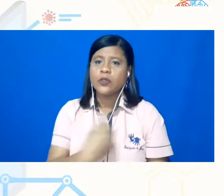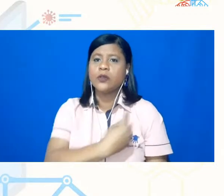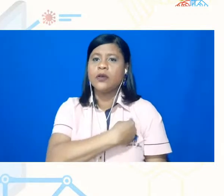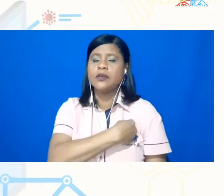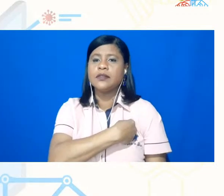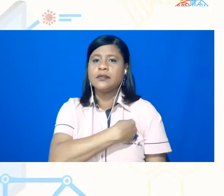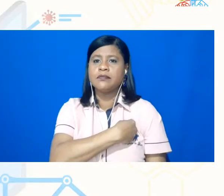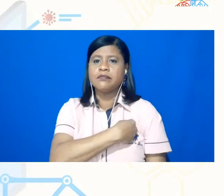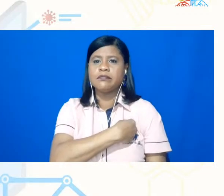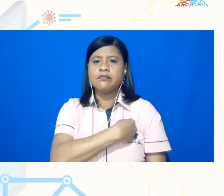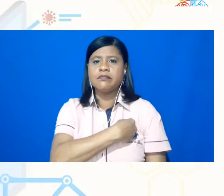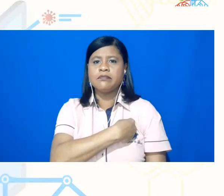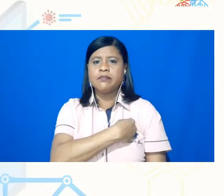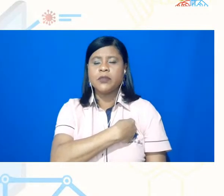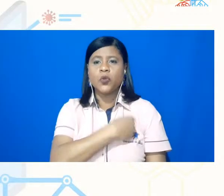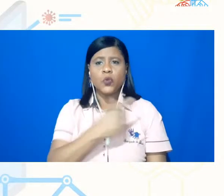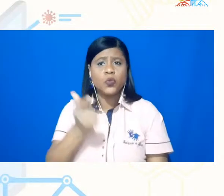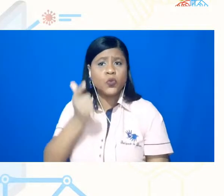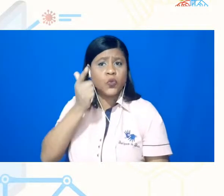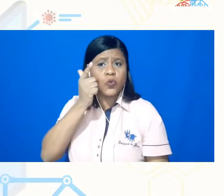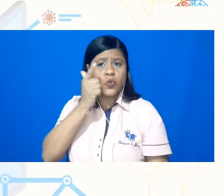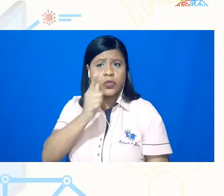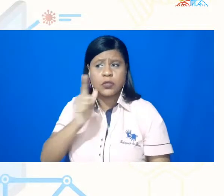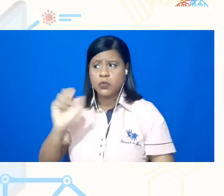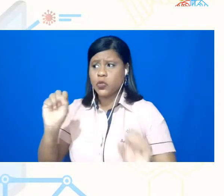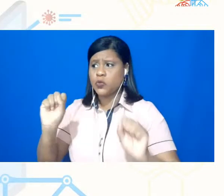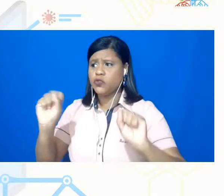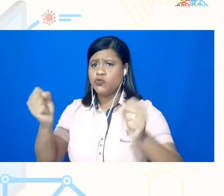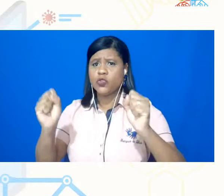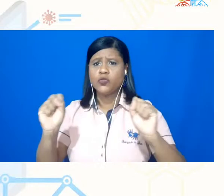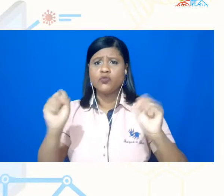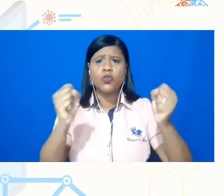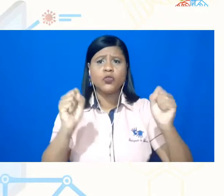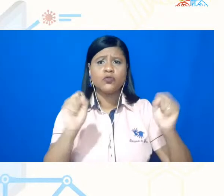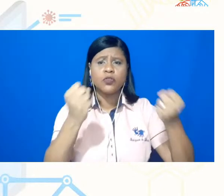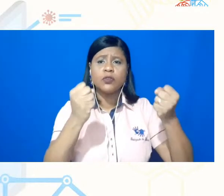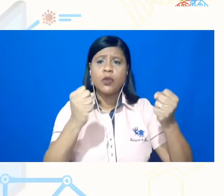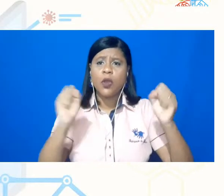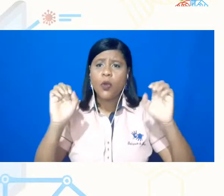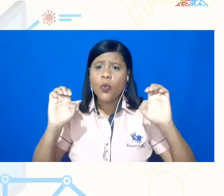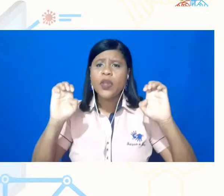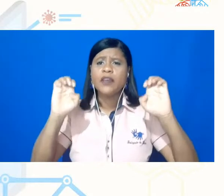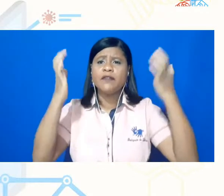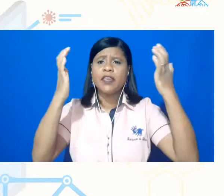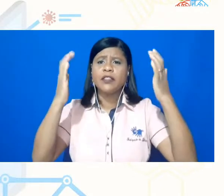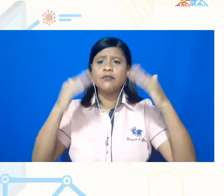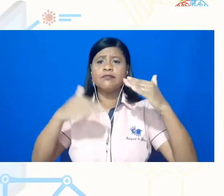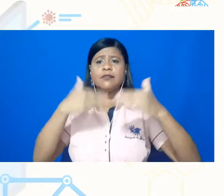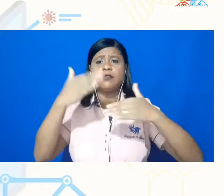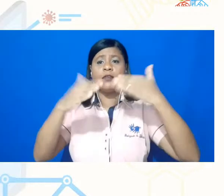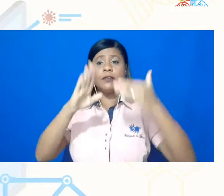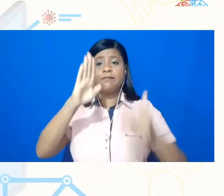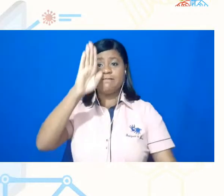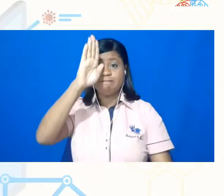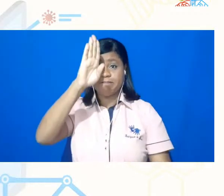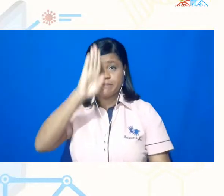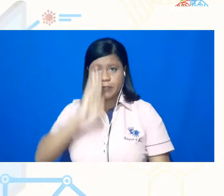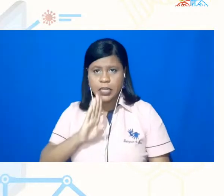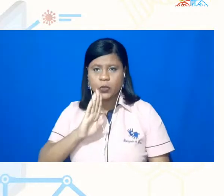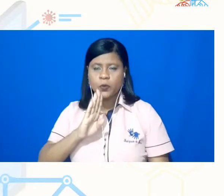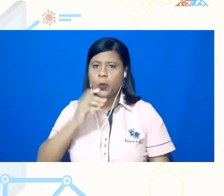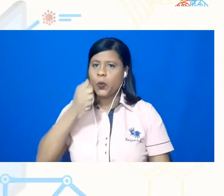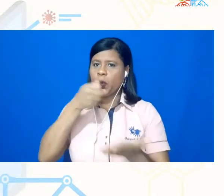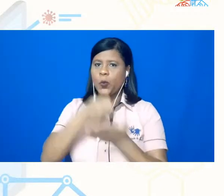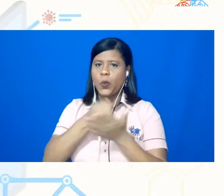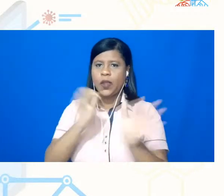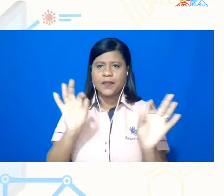viabilizamos aí todos os esforços possíveis, né, para que o evento fosse construído gratuitamente, tá, então, tá aí mais um